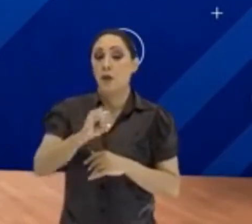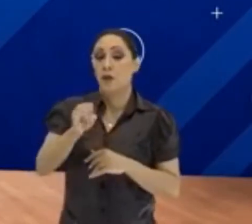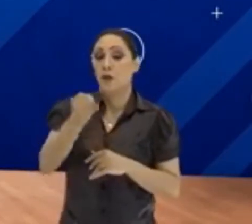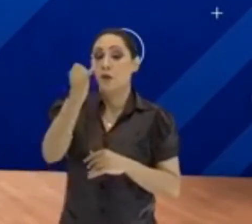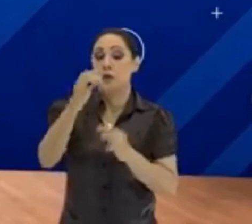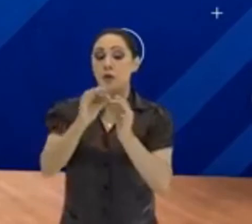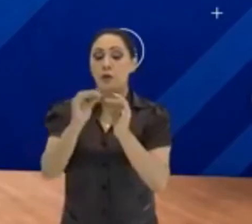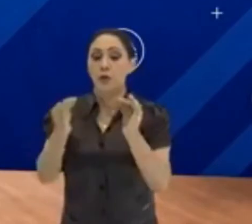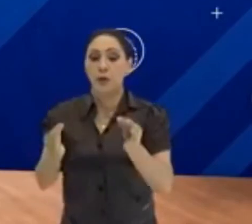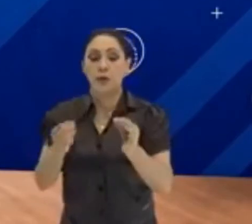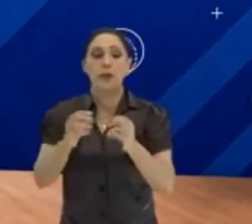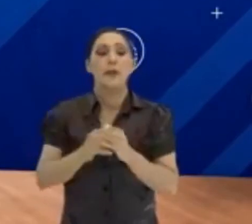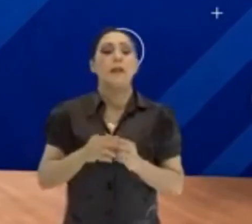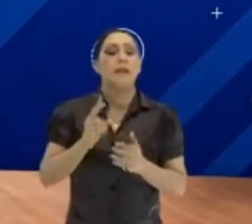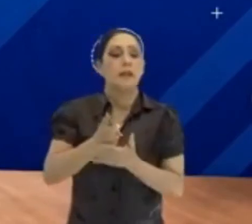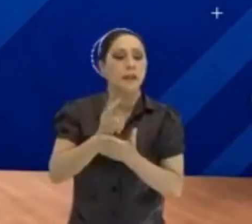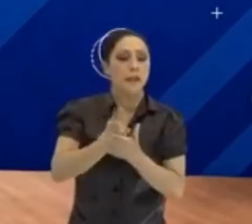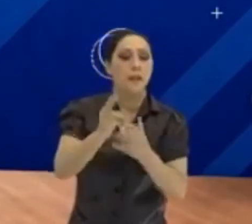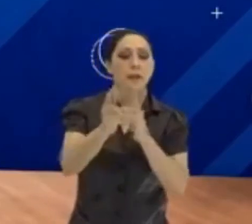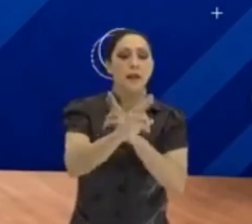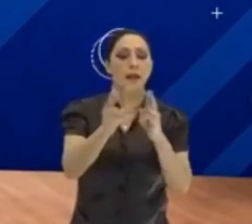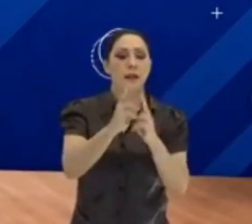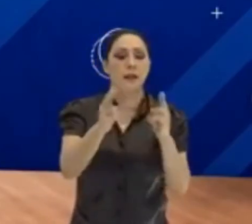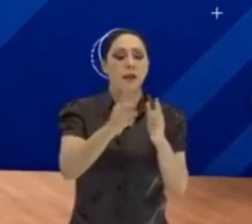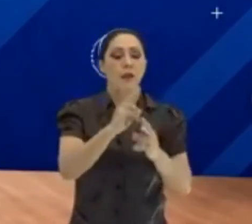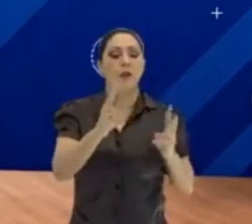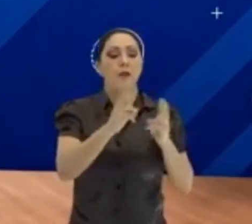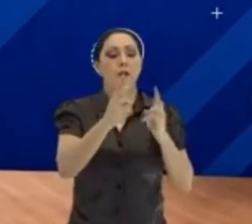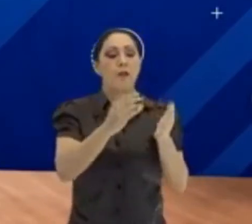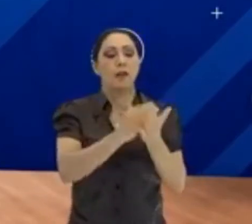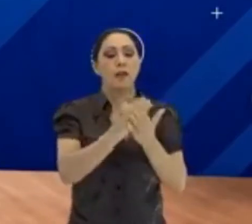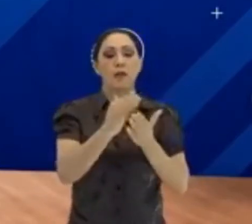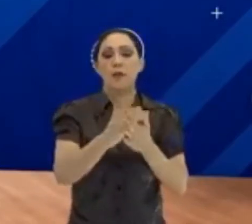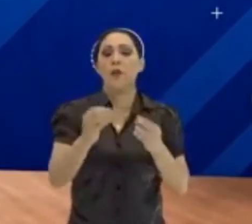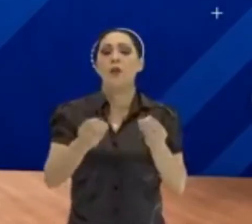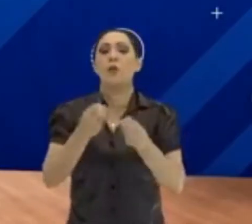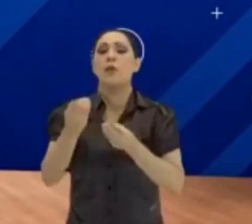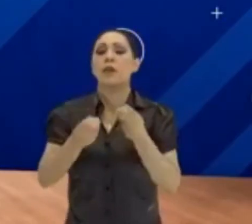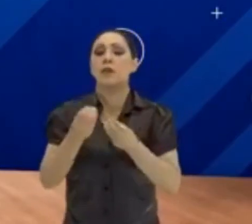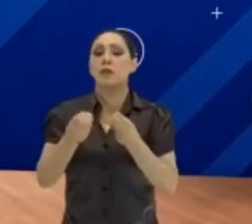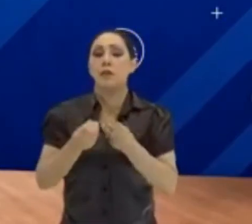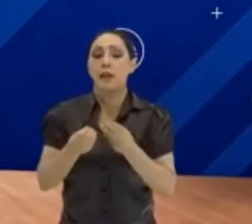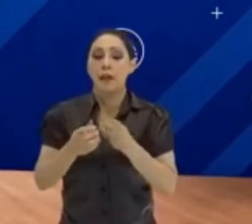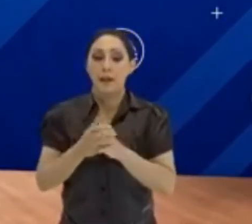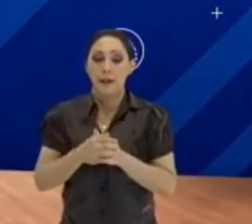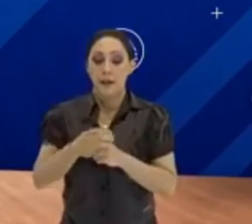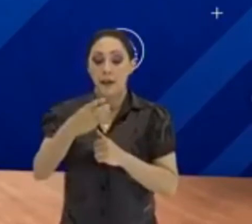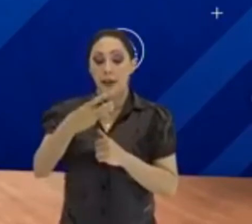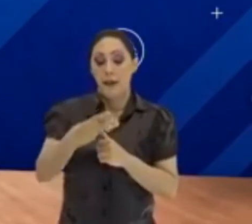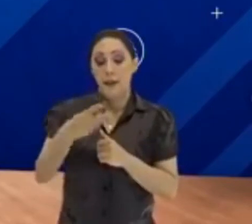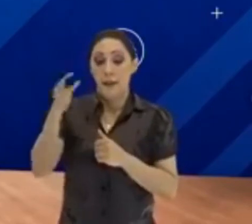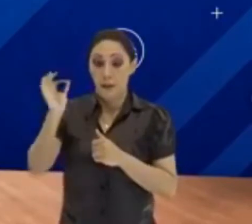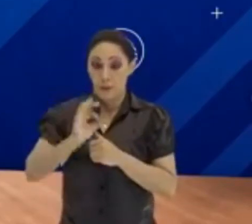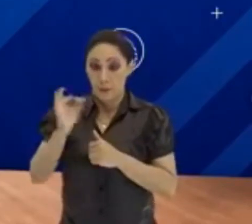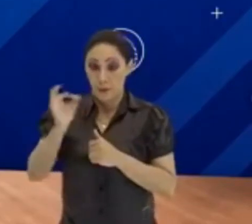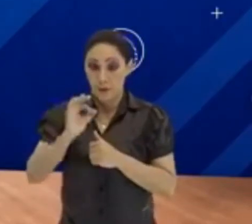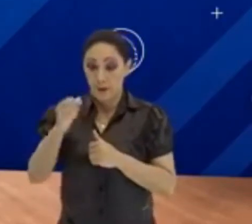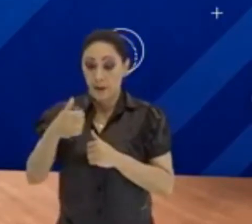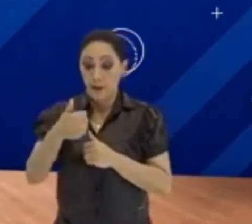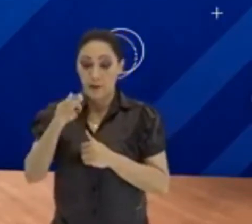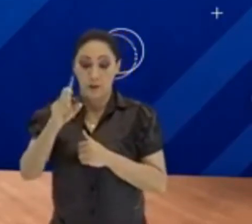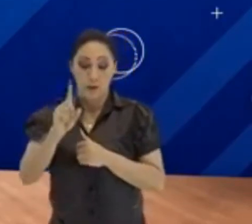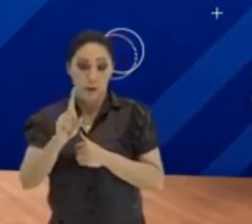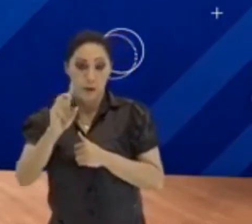relação ao valor inicial, fala pra mim quanto é 3% de mil. Tu sabes que